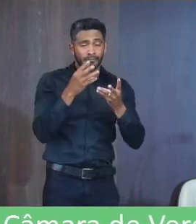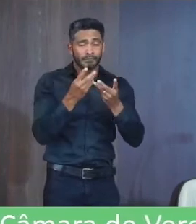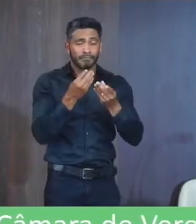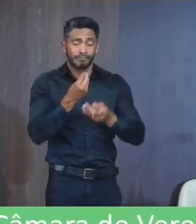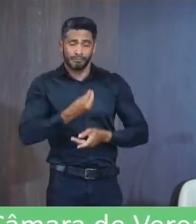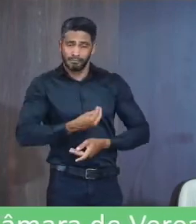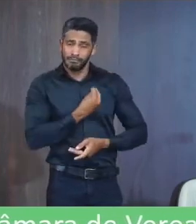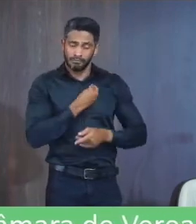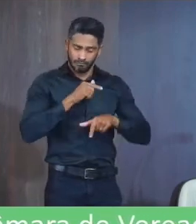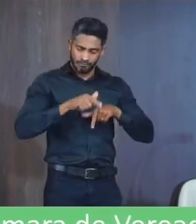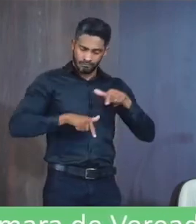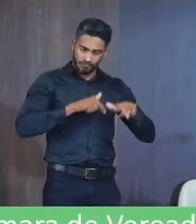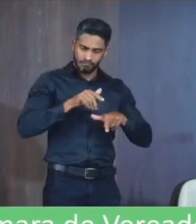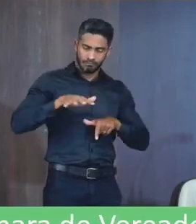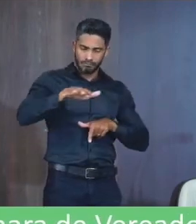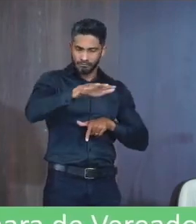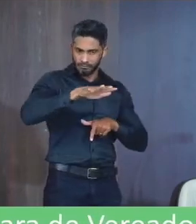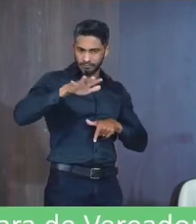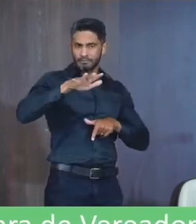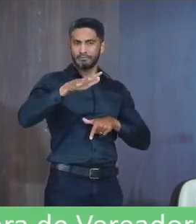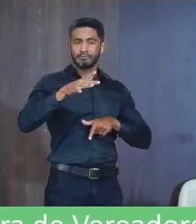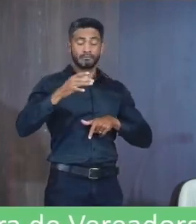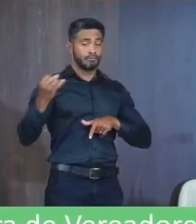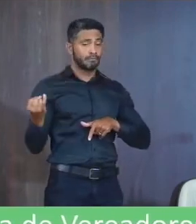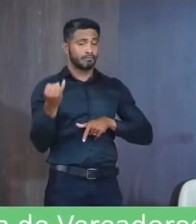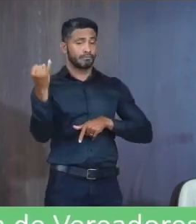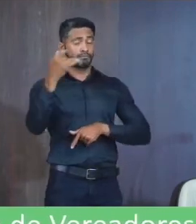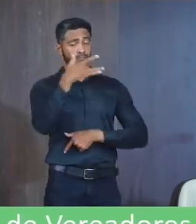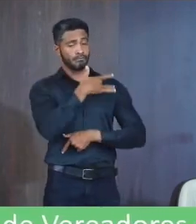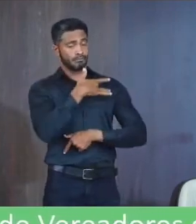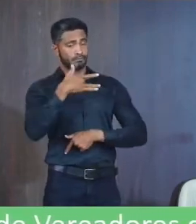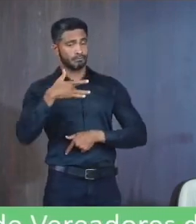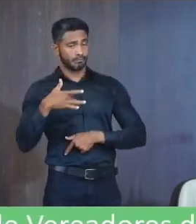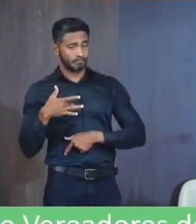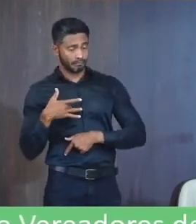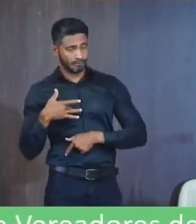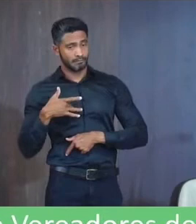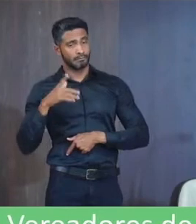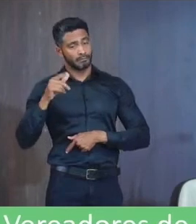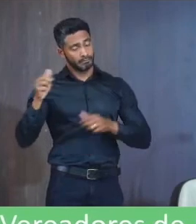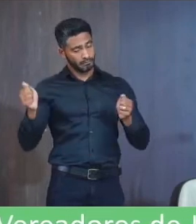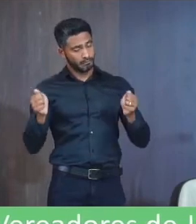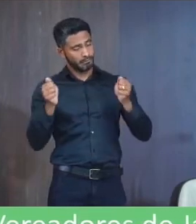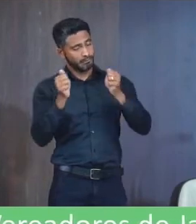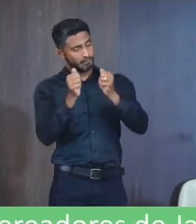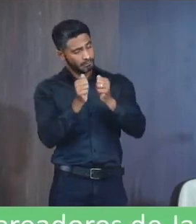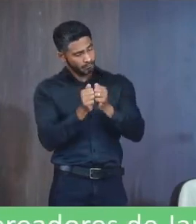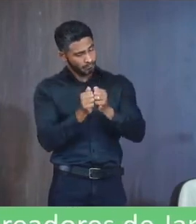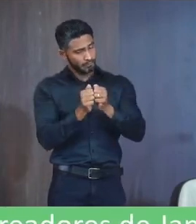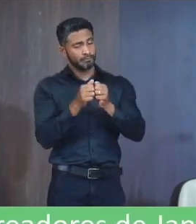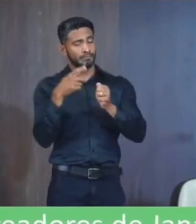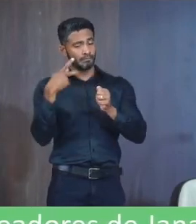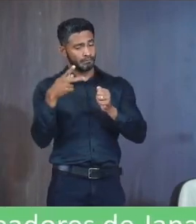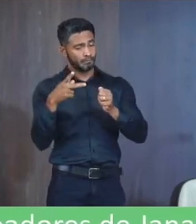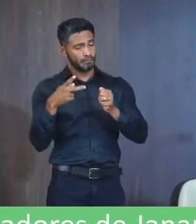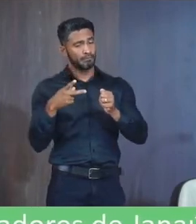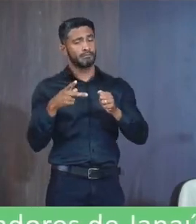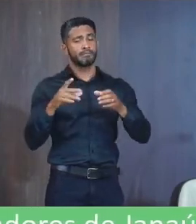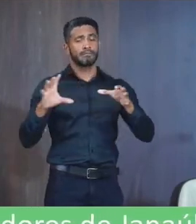prestadora De serviços De saneamento Essenciais A saúde E a dignidade Humana Se coloca Ao lado Do poder Público Municipal